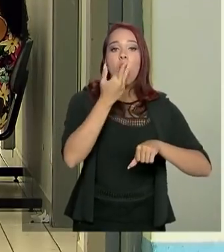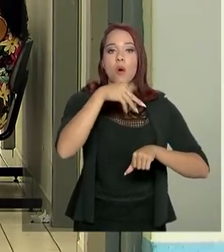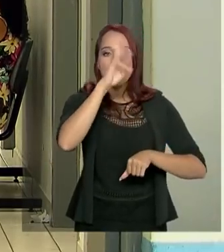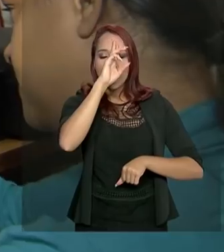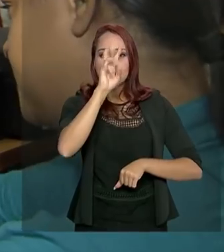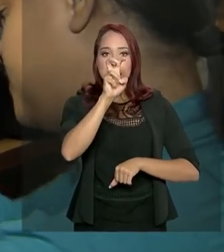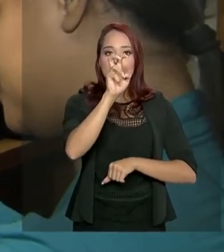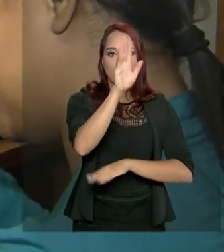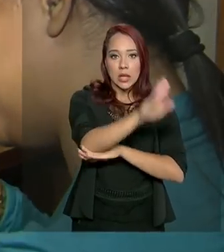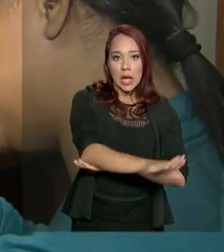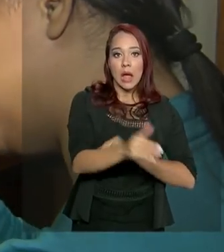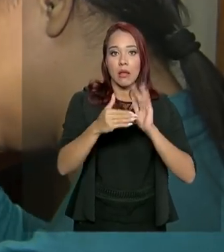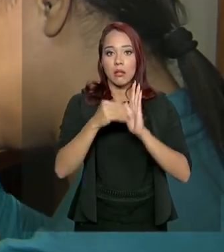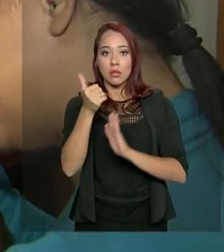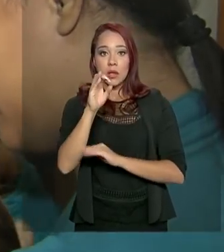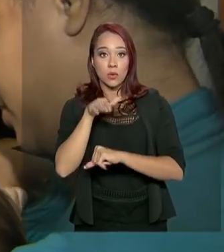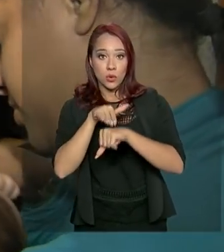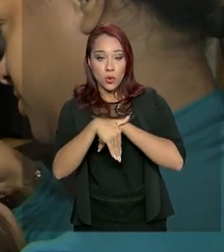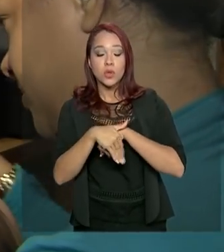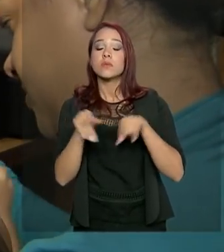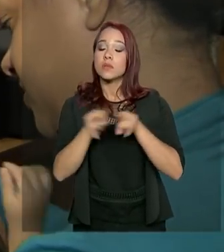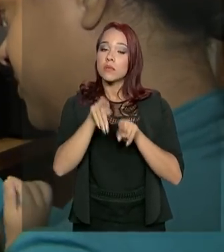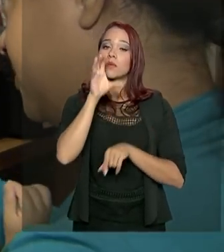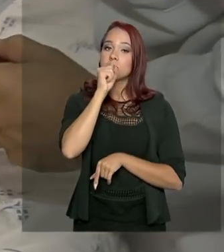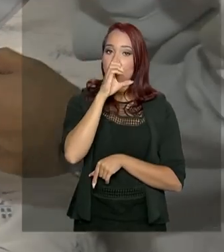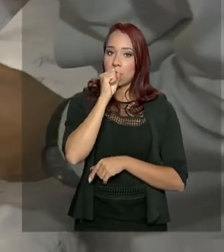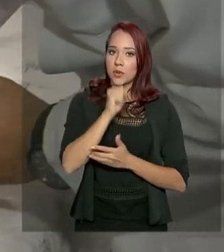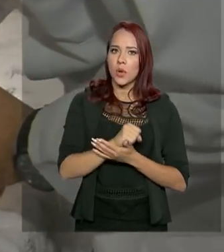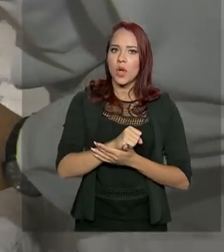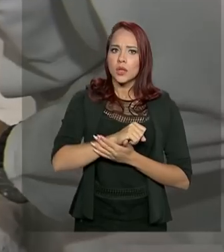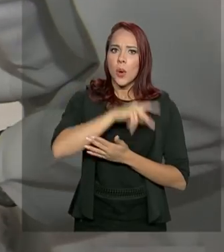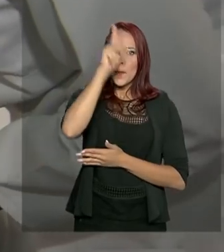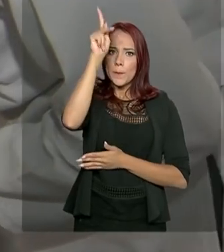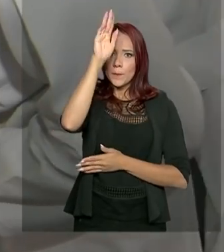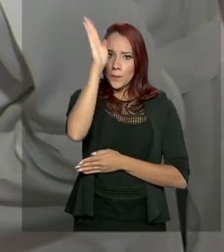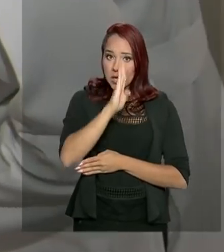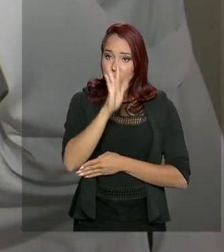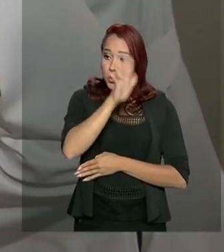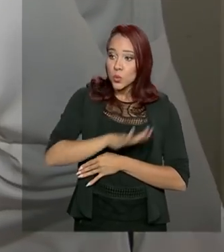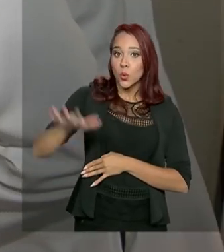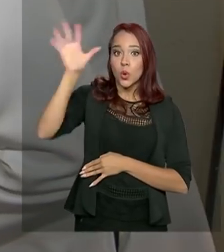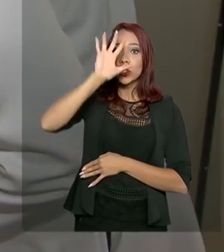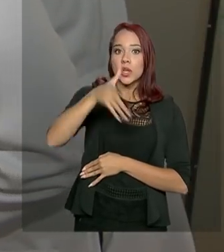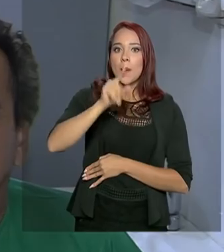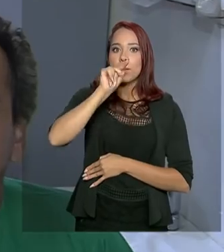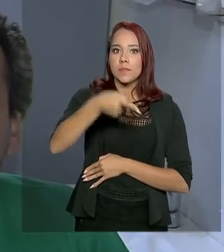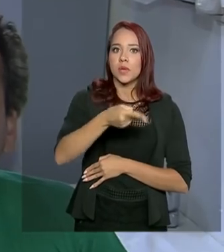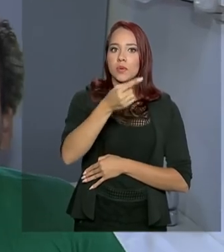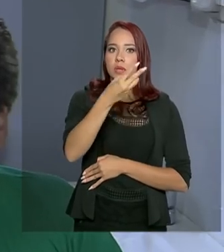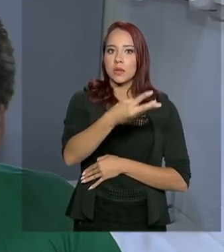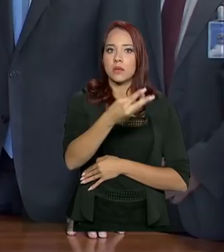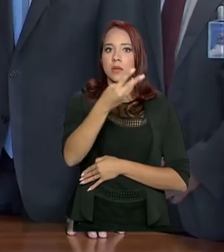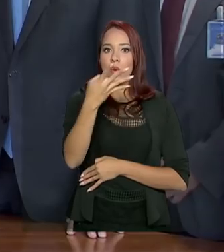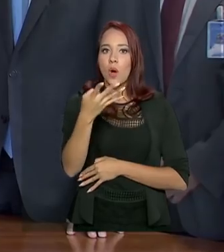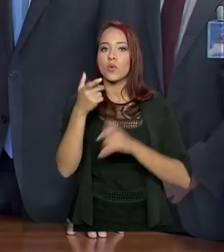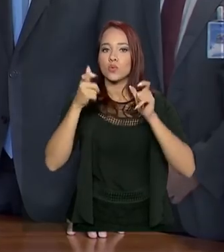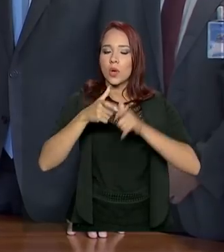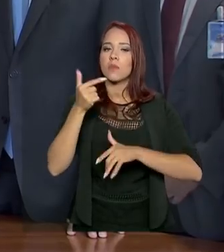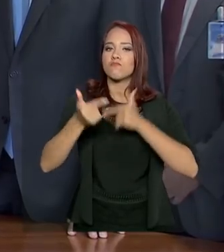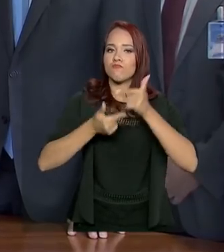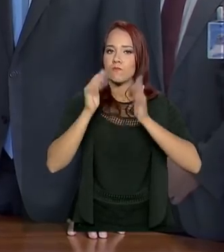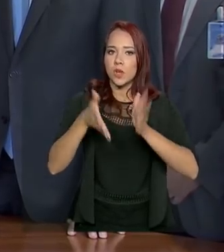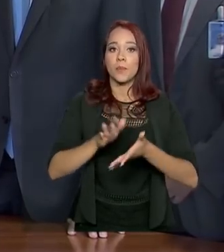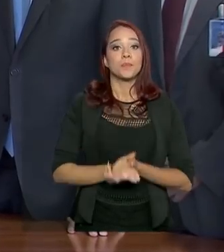das 5 da tarde às 10 da noite e nos sábados. Em todo o país, já são 1.034 unidades participantes. Uma